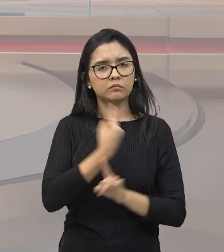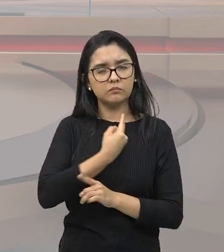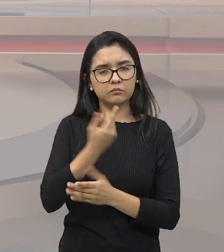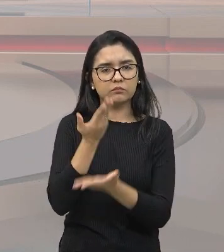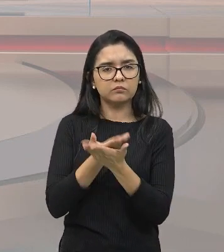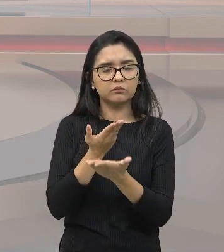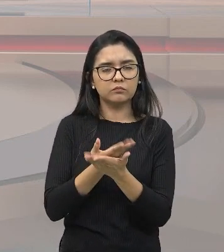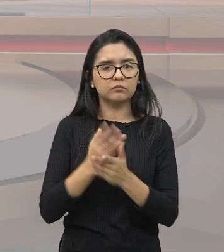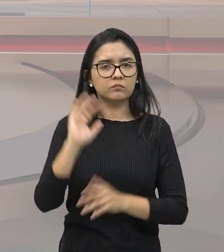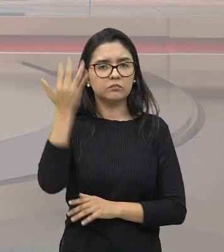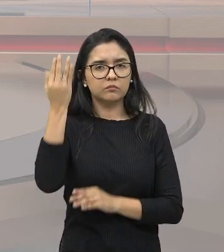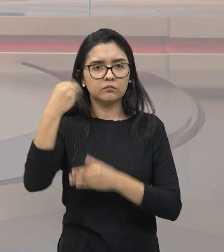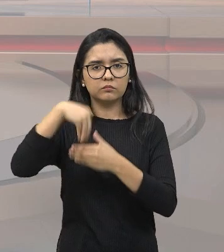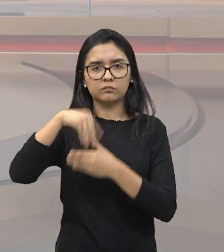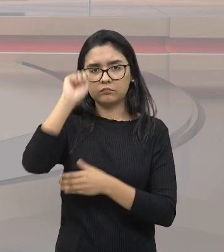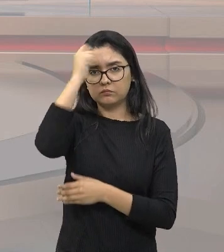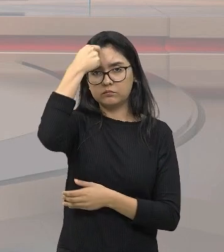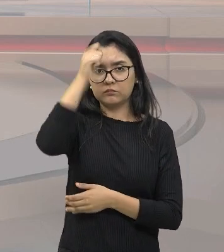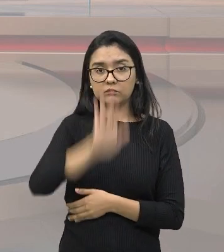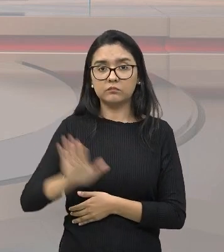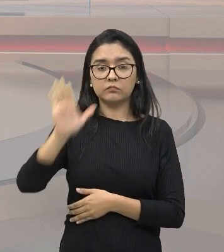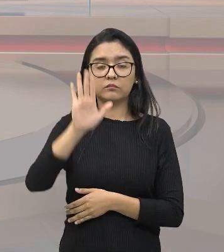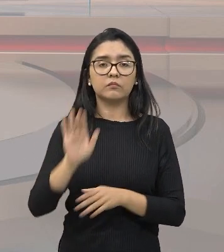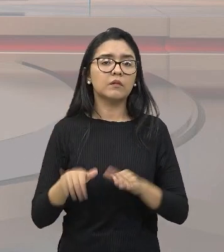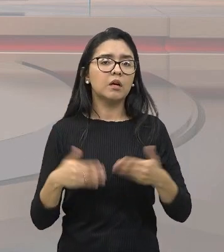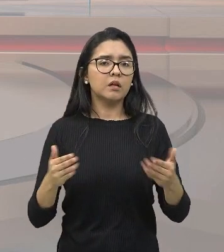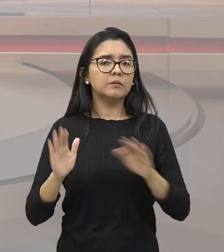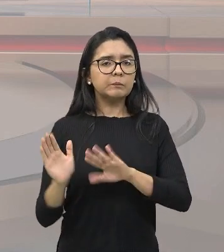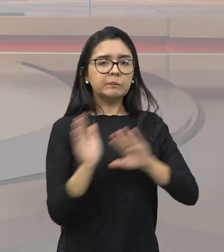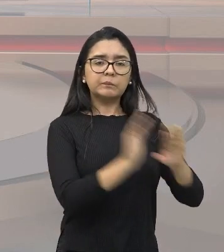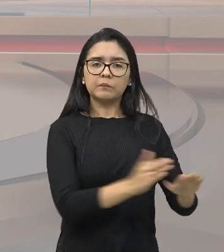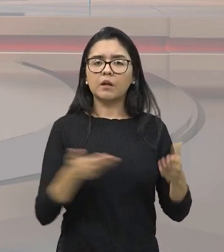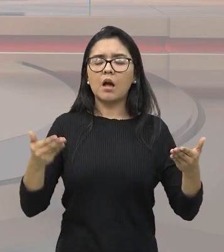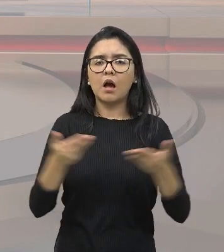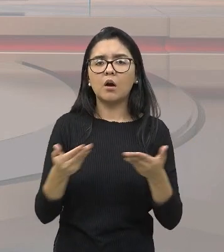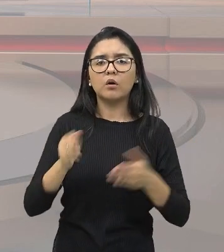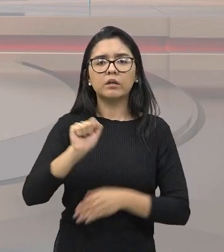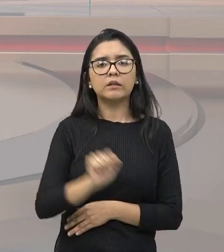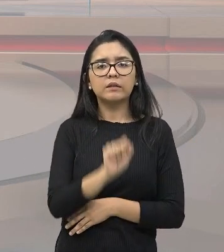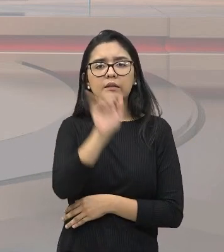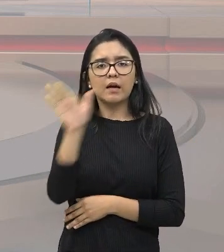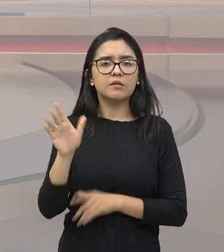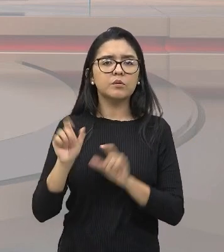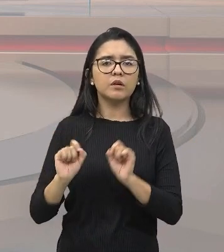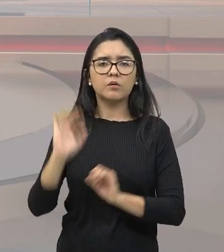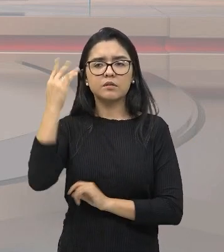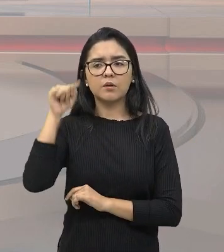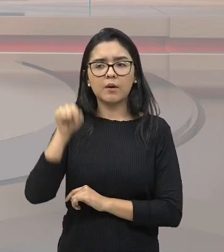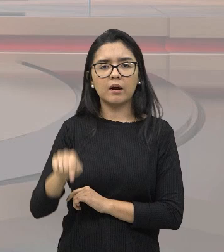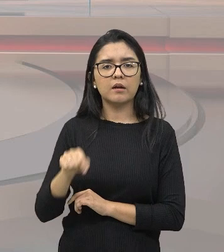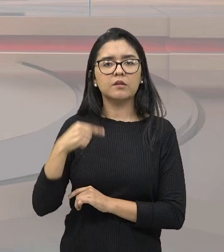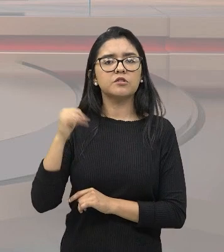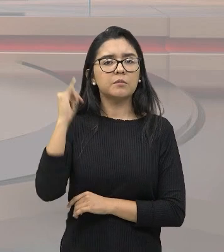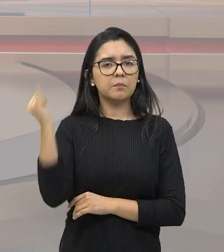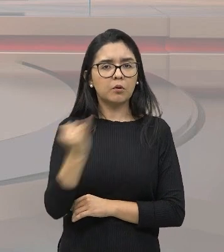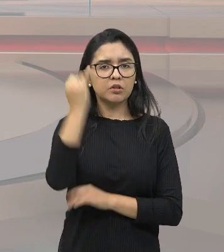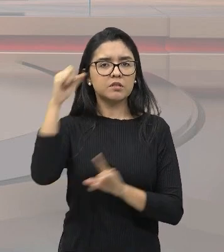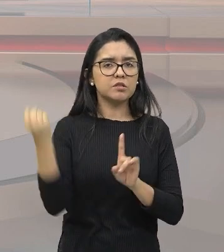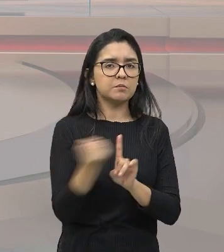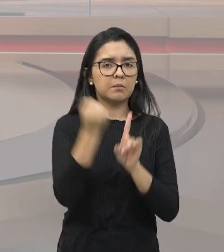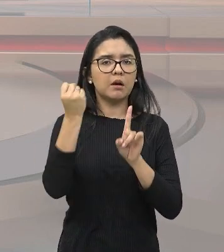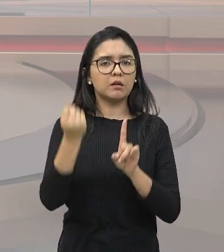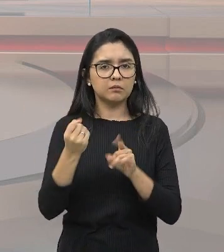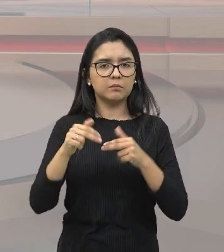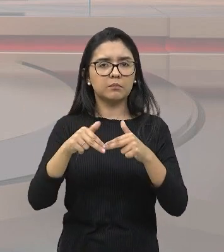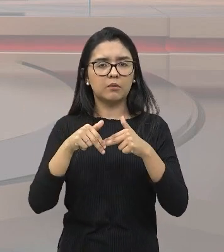que acontecerão dentro da África. E na Ásia? O que nós vamos ter de importante a respeito desses impactos a partir